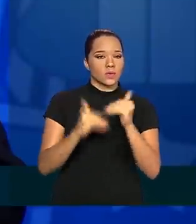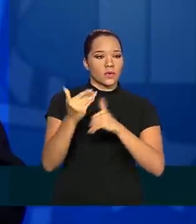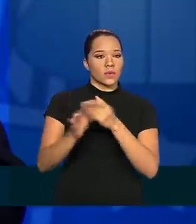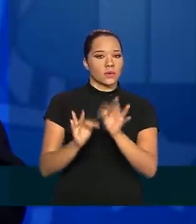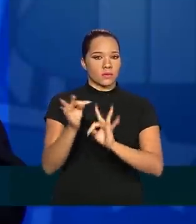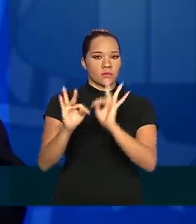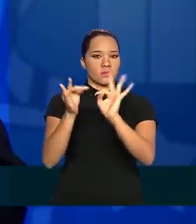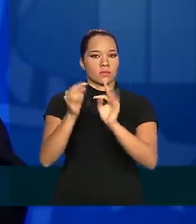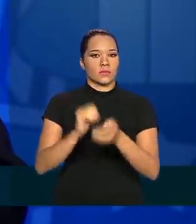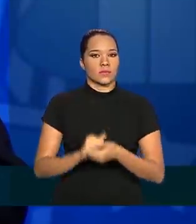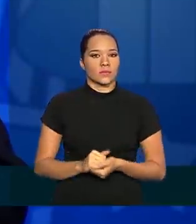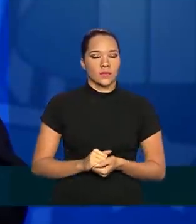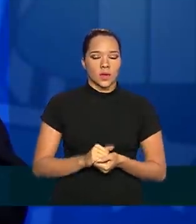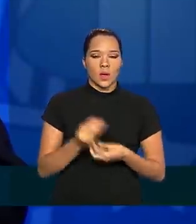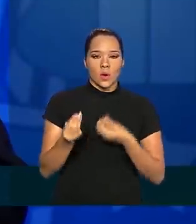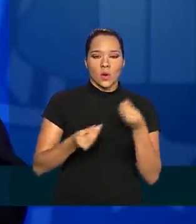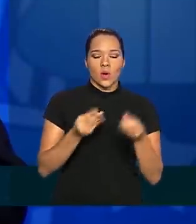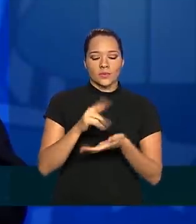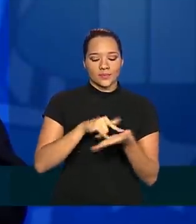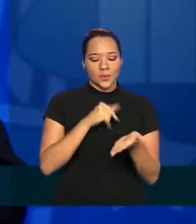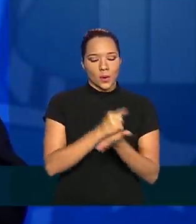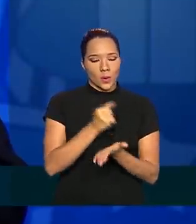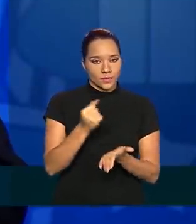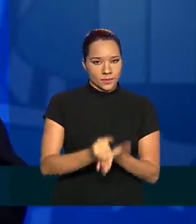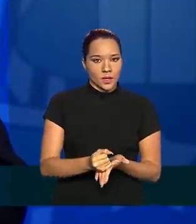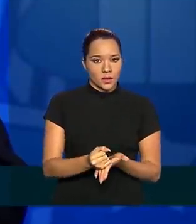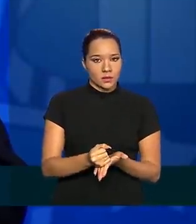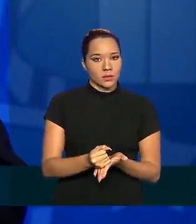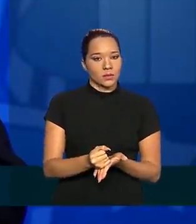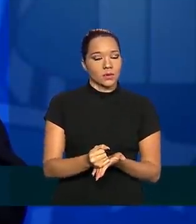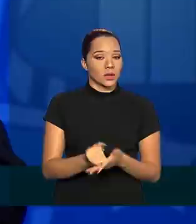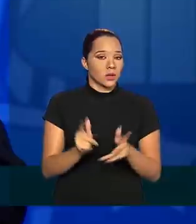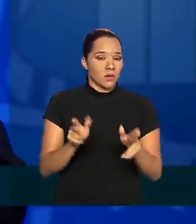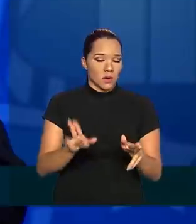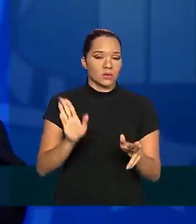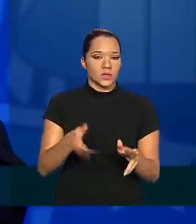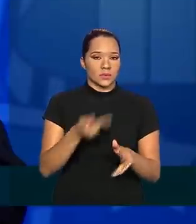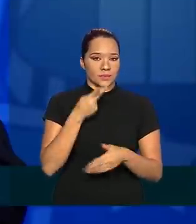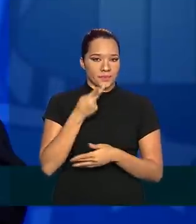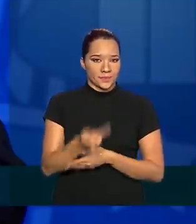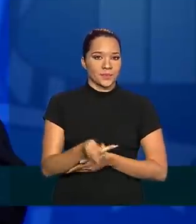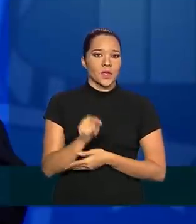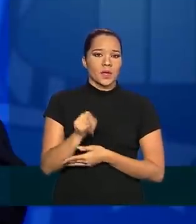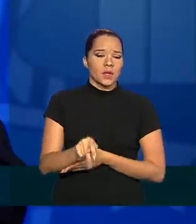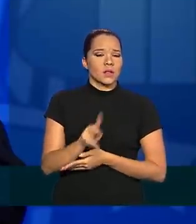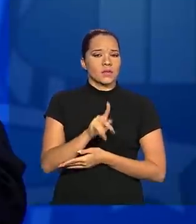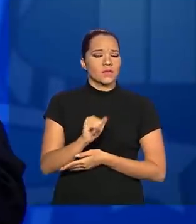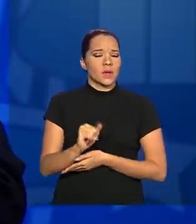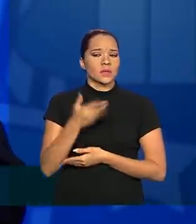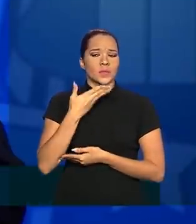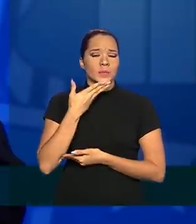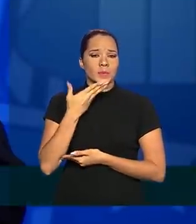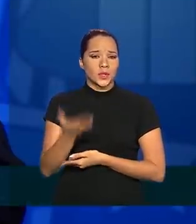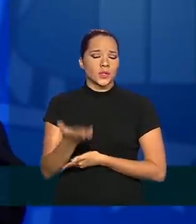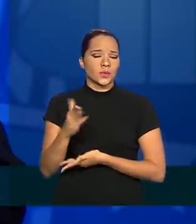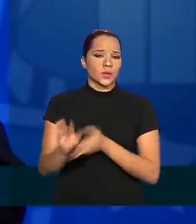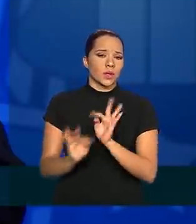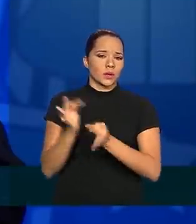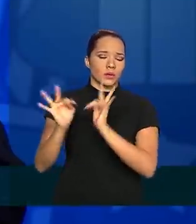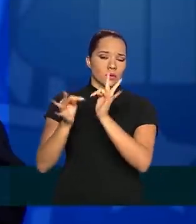tecnológico. A forma de contratualização, como eu havia colocado, ela será uma encomenda tecnológica.